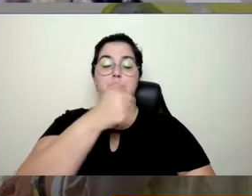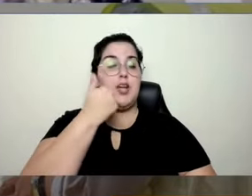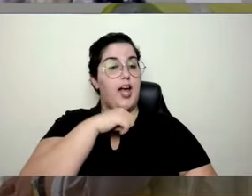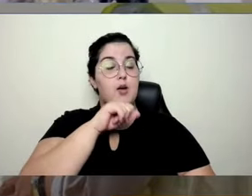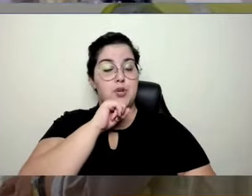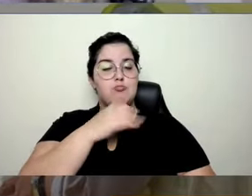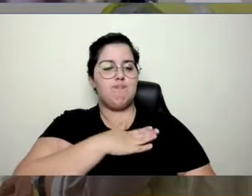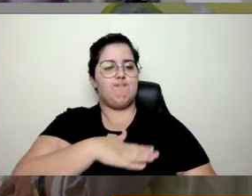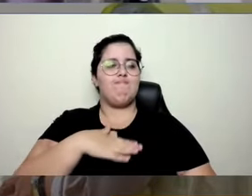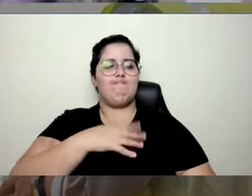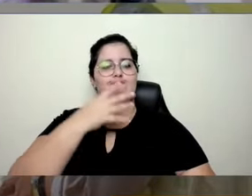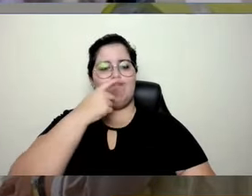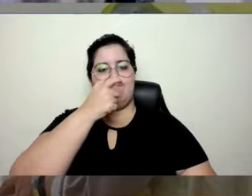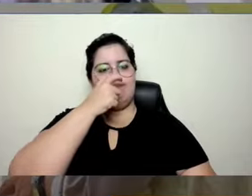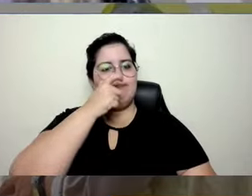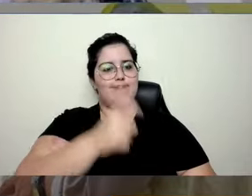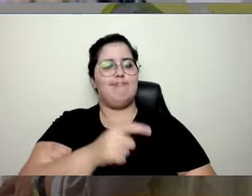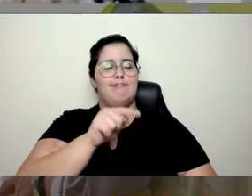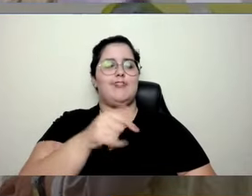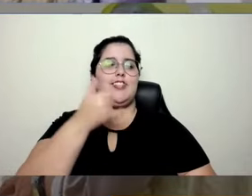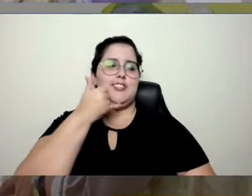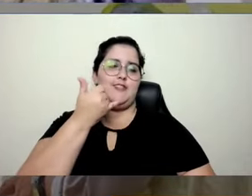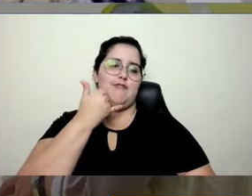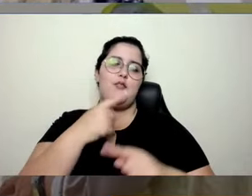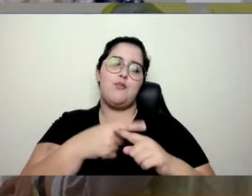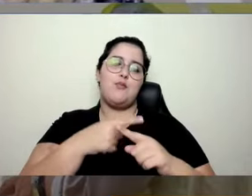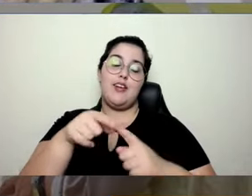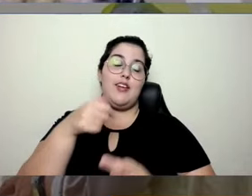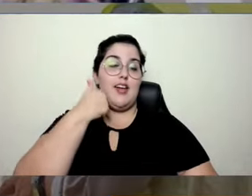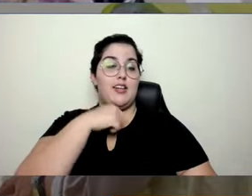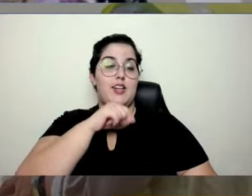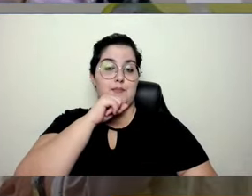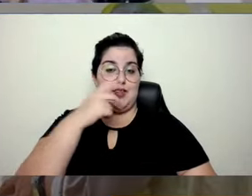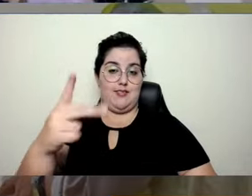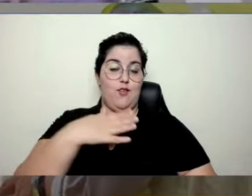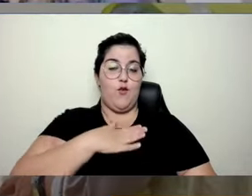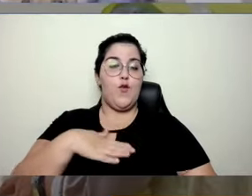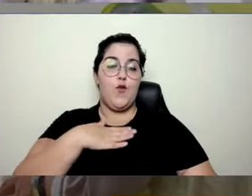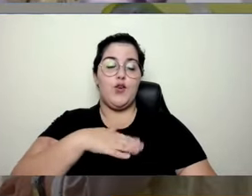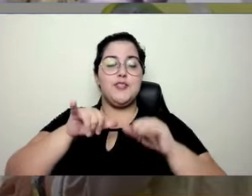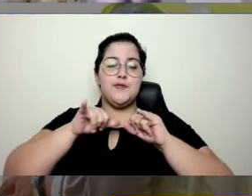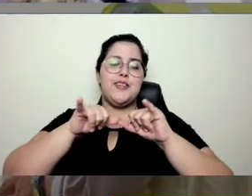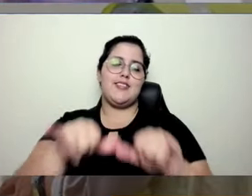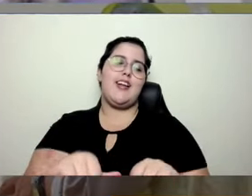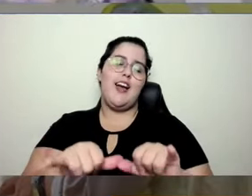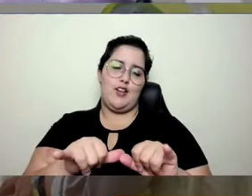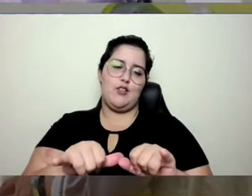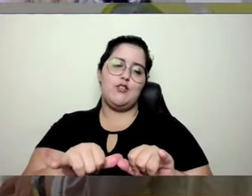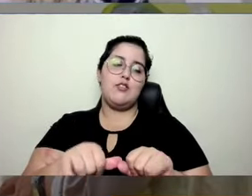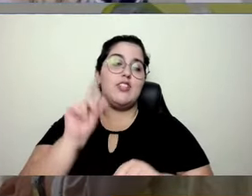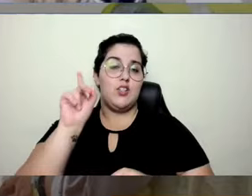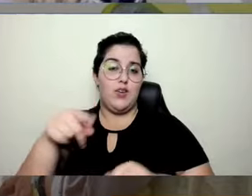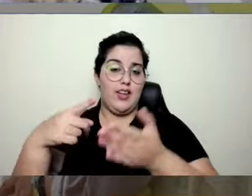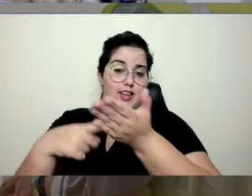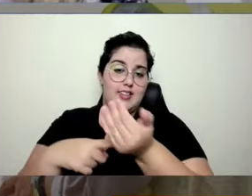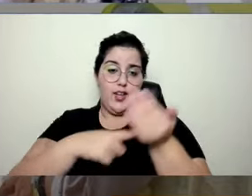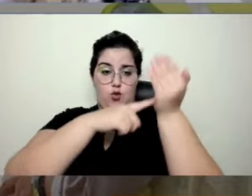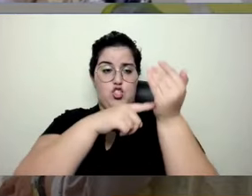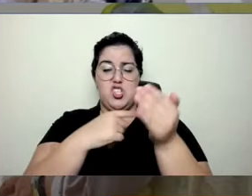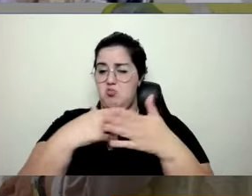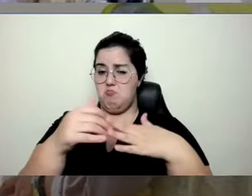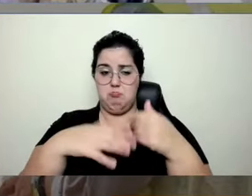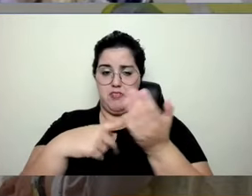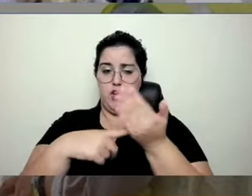resolveu o problema, então, toda vez que a gente quiser trazer tecnologia, não é tecnologia pela tecnologia,